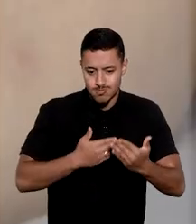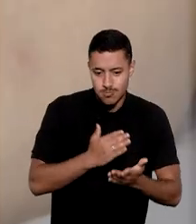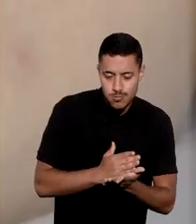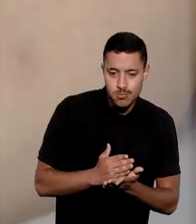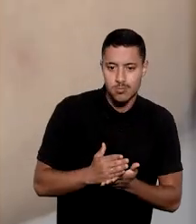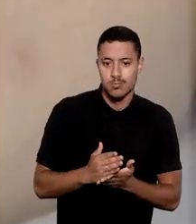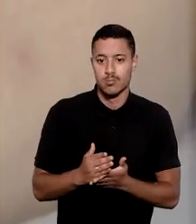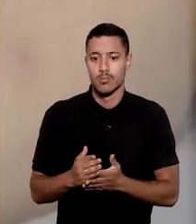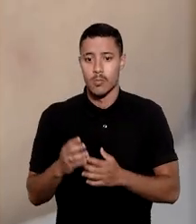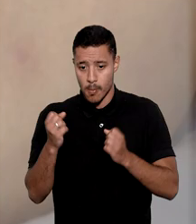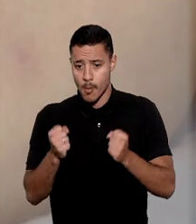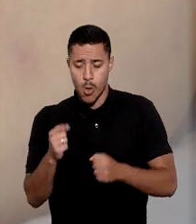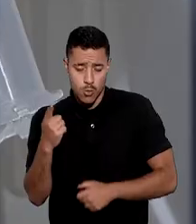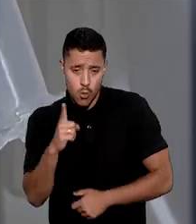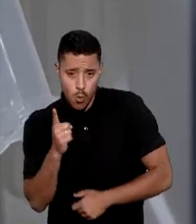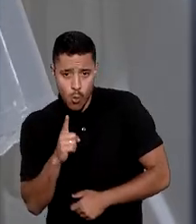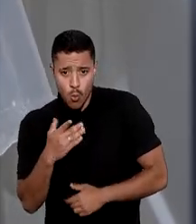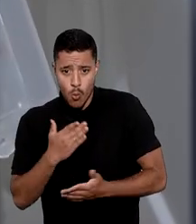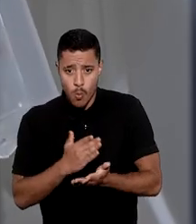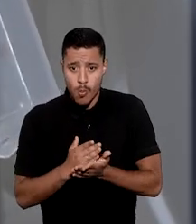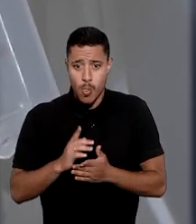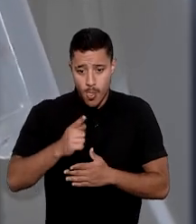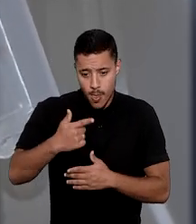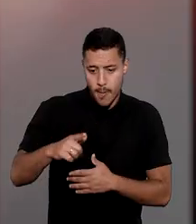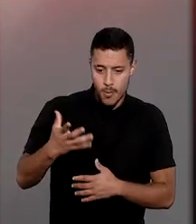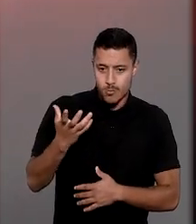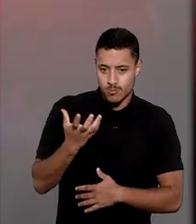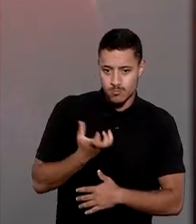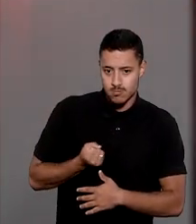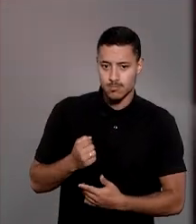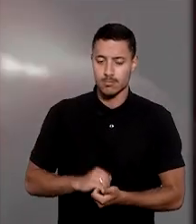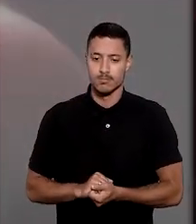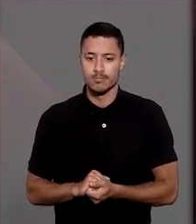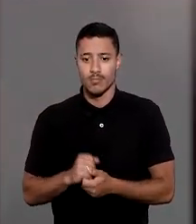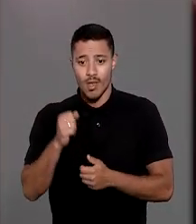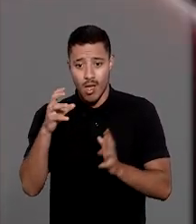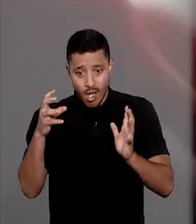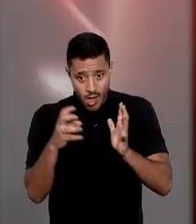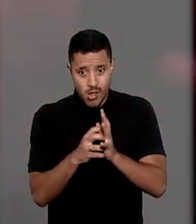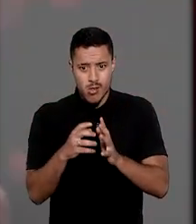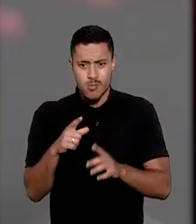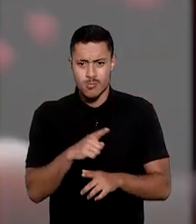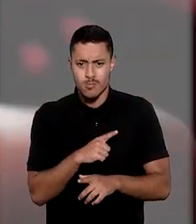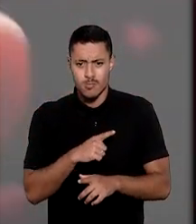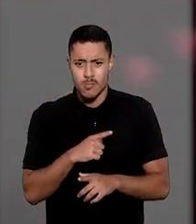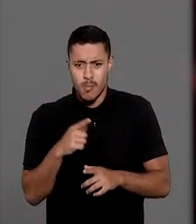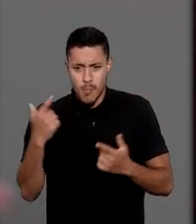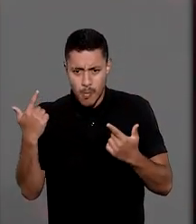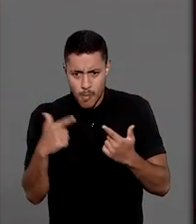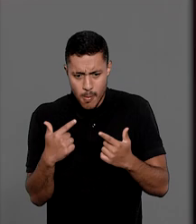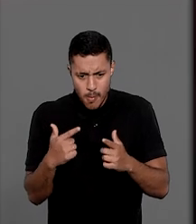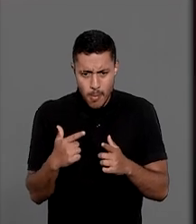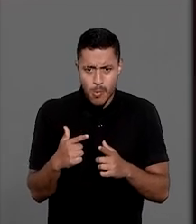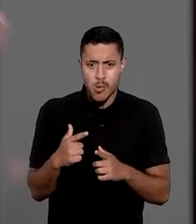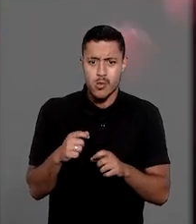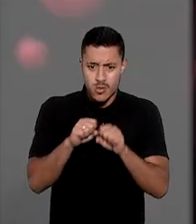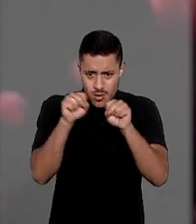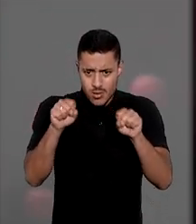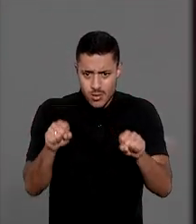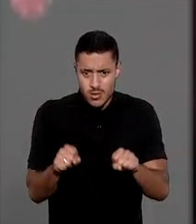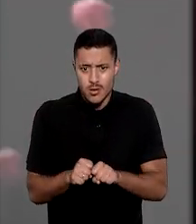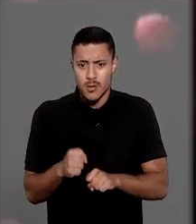que pode ou não se manifestar após a contaminação. A AIDS causa infecção que provoca a falência do sistema